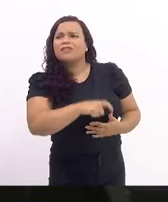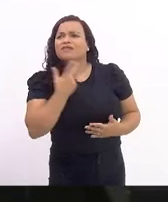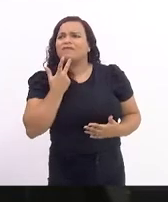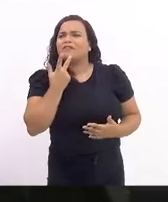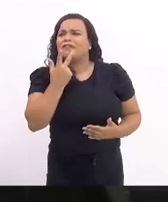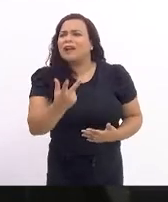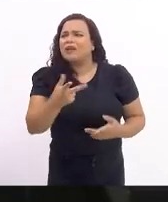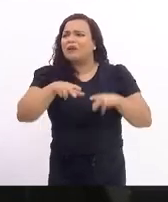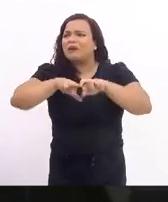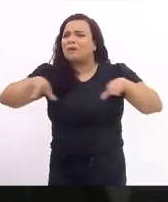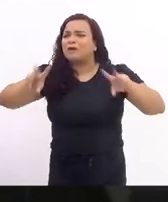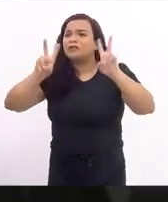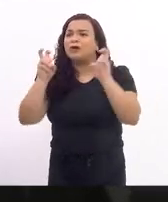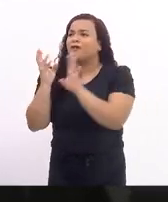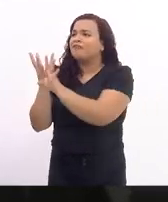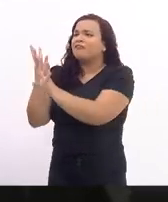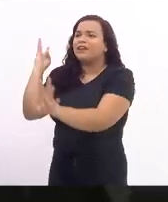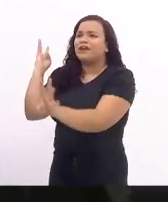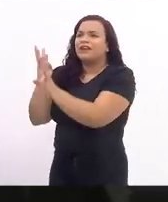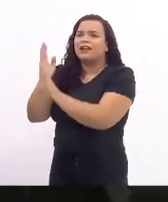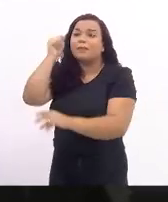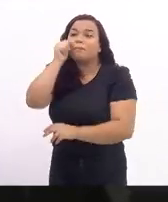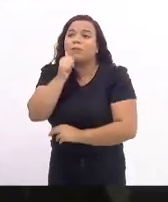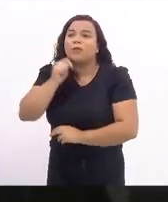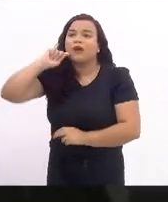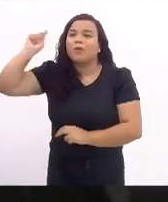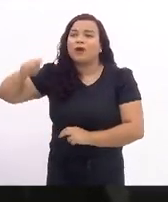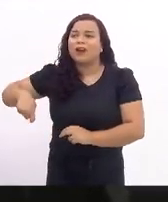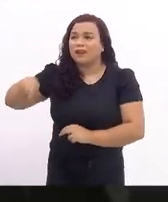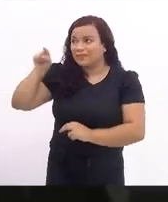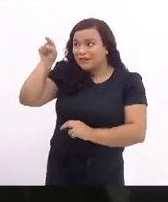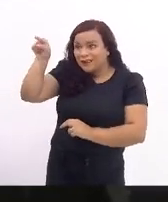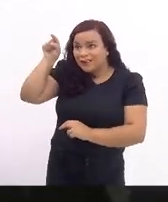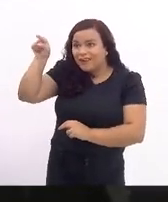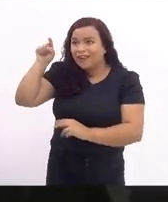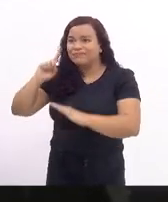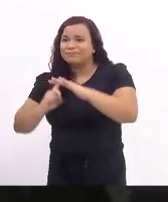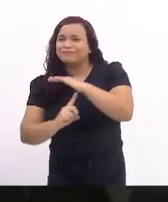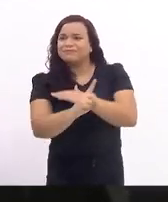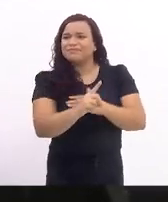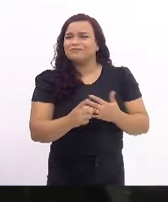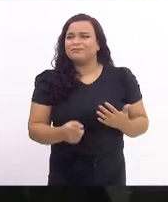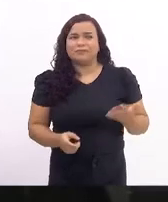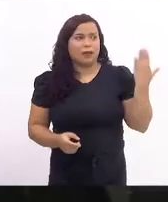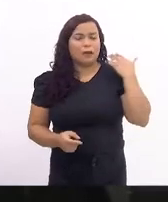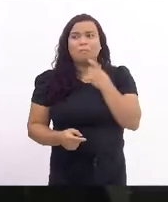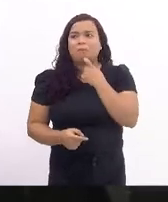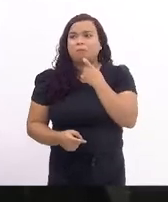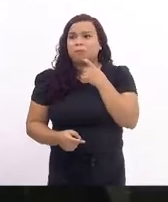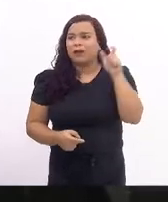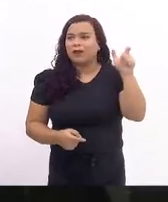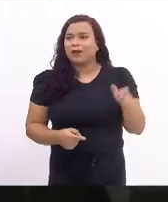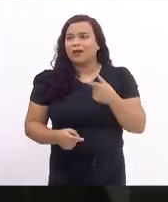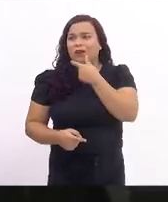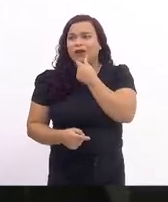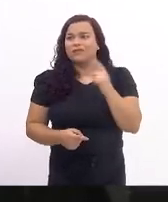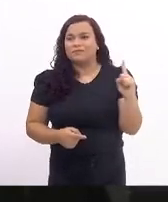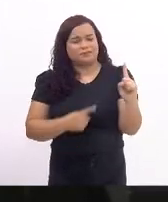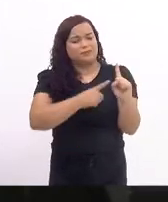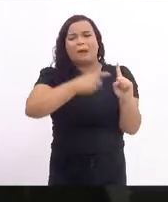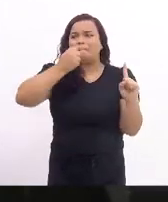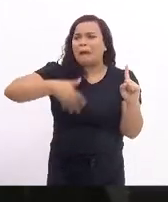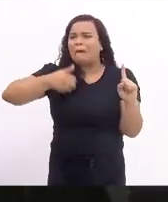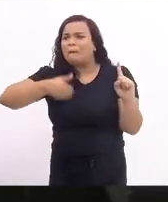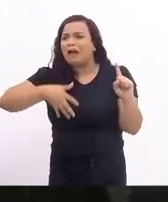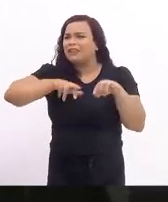refugiadas da guerra da Ucrânia. Isso, agora, então, de fato,